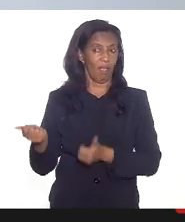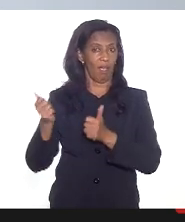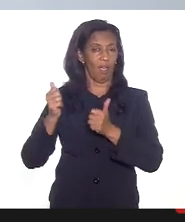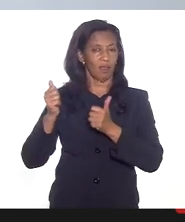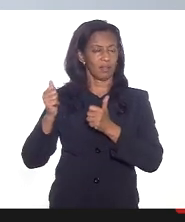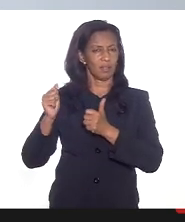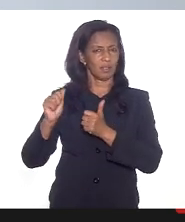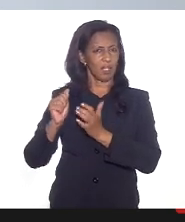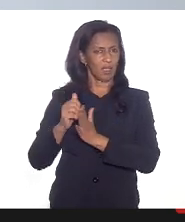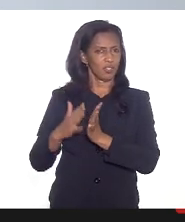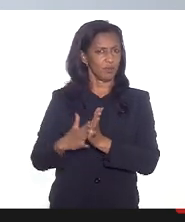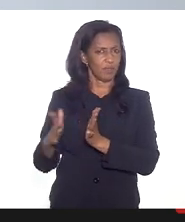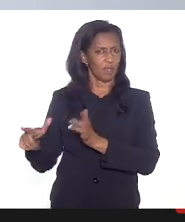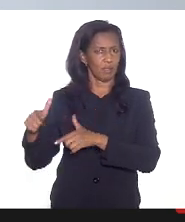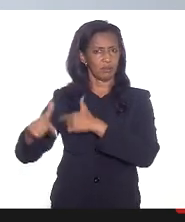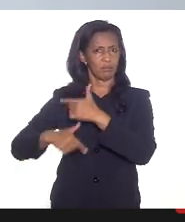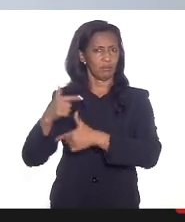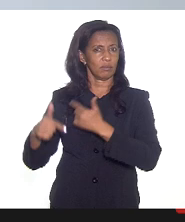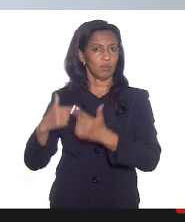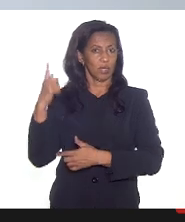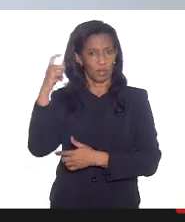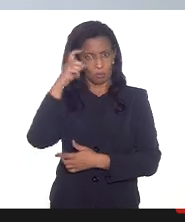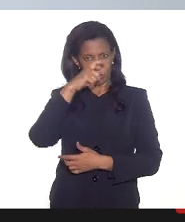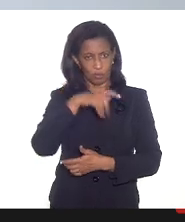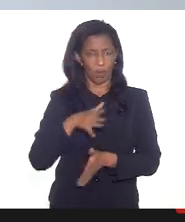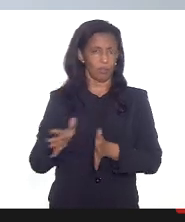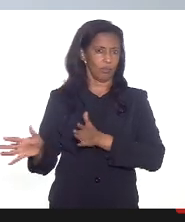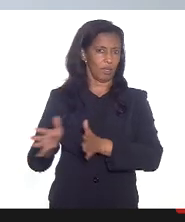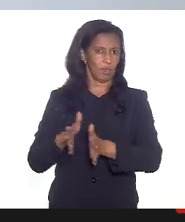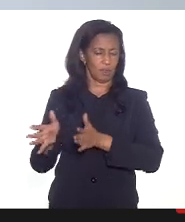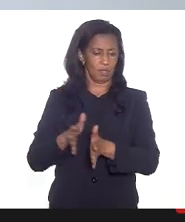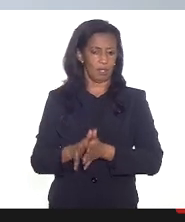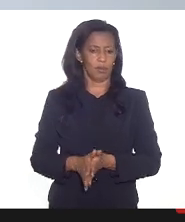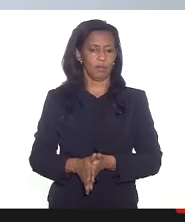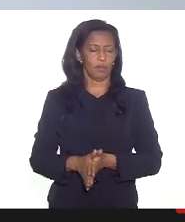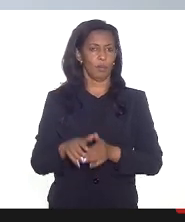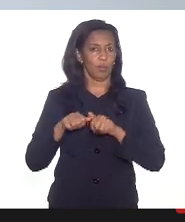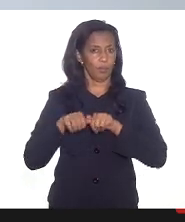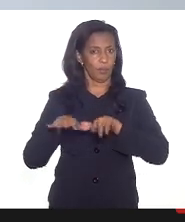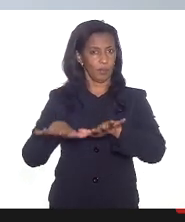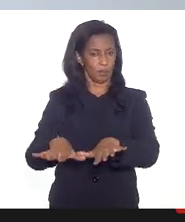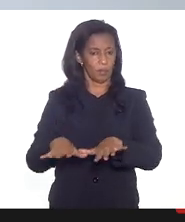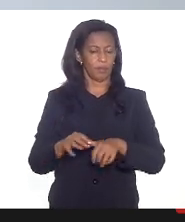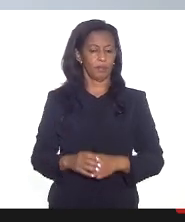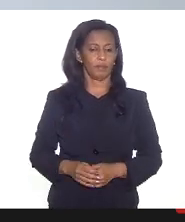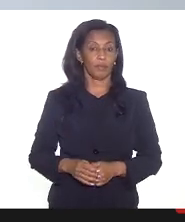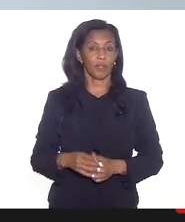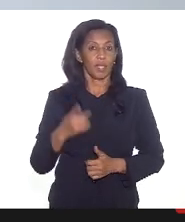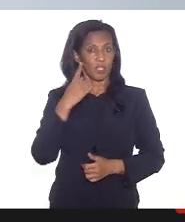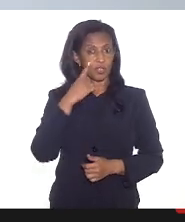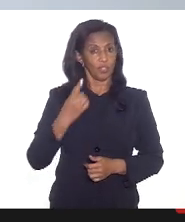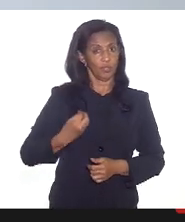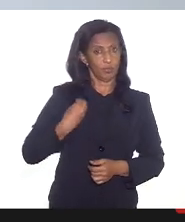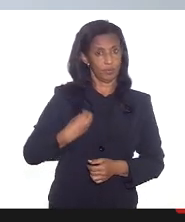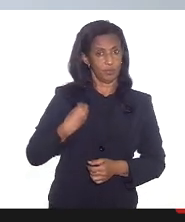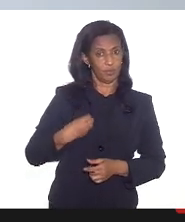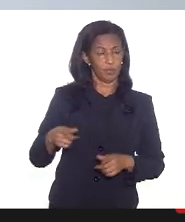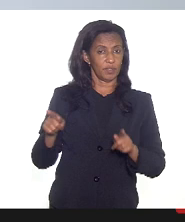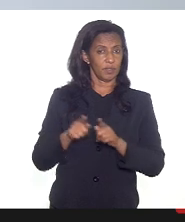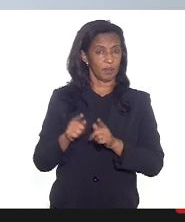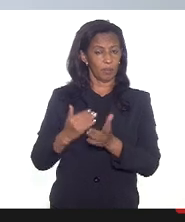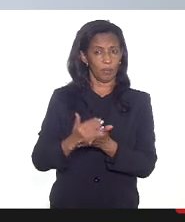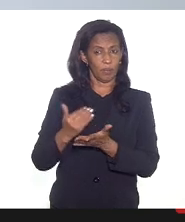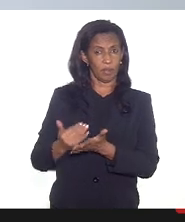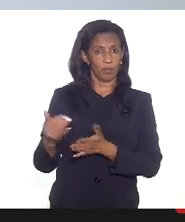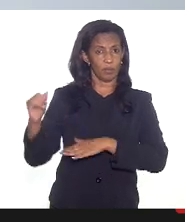território porque ainda existe uma dificuldade da atividade do ACS no território por conta da pandemia e a gente vive um desmonte da atenção primária não